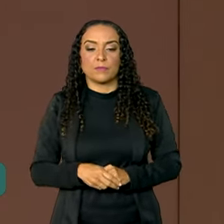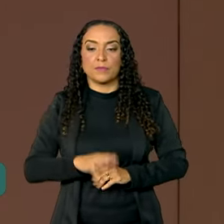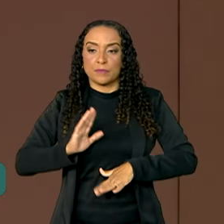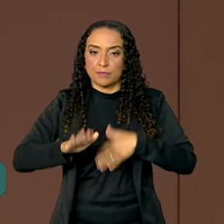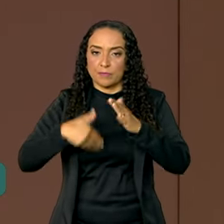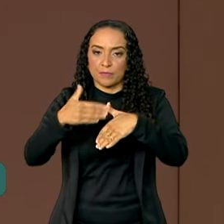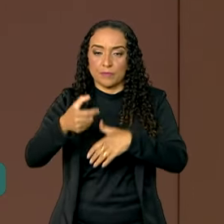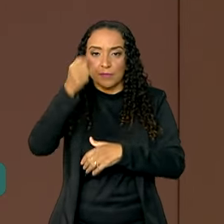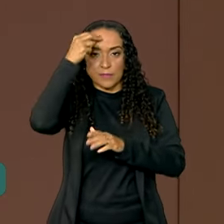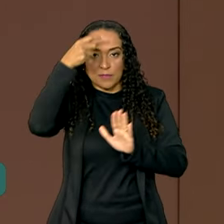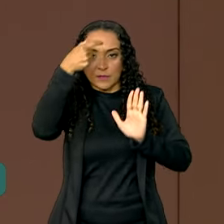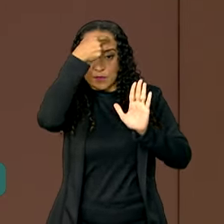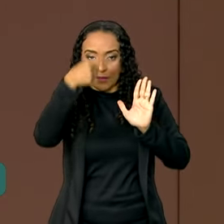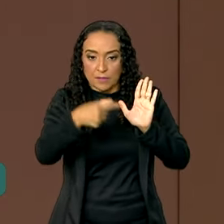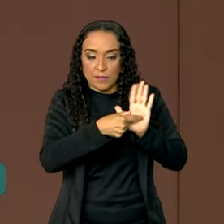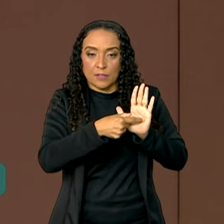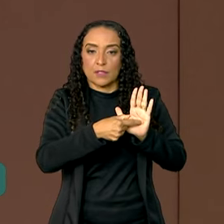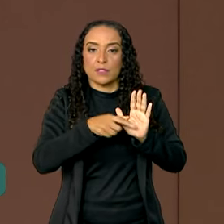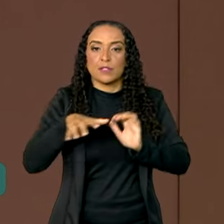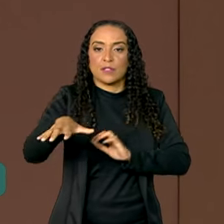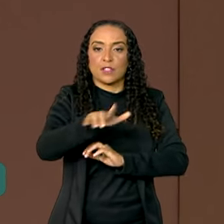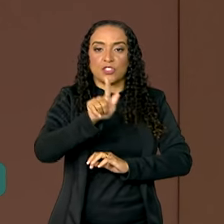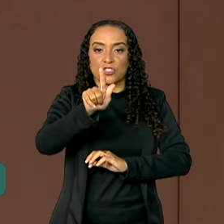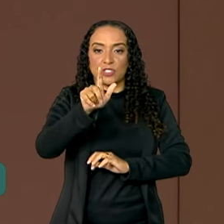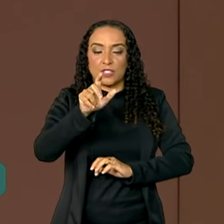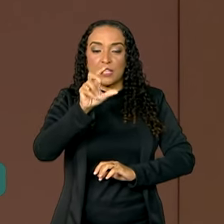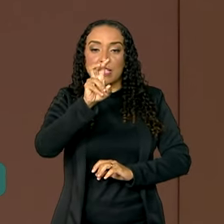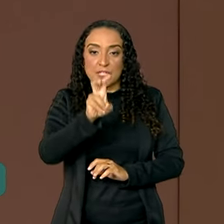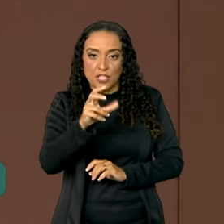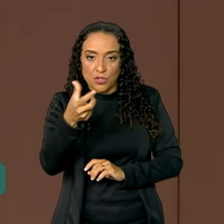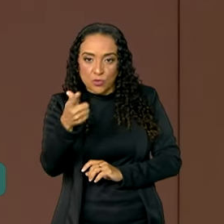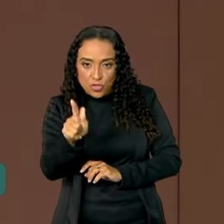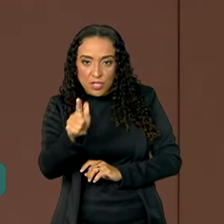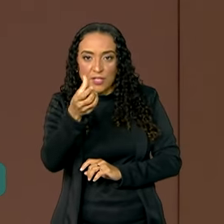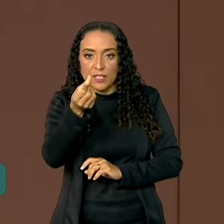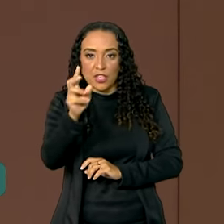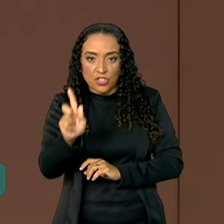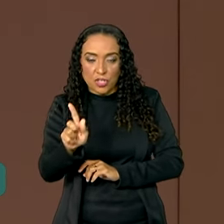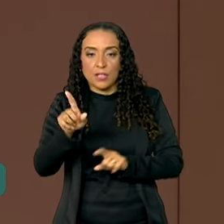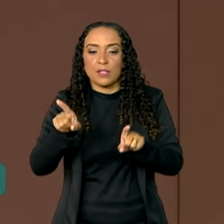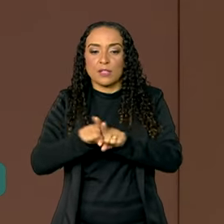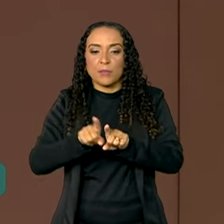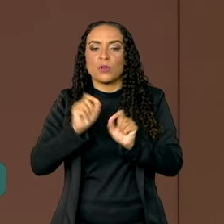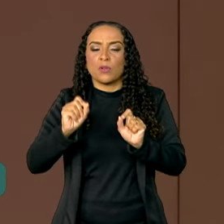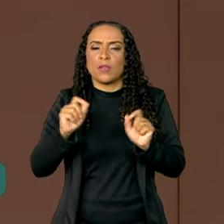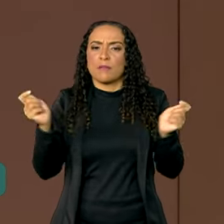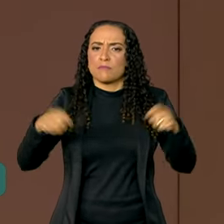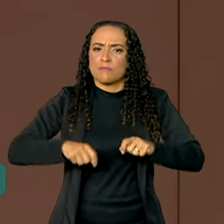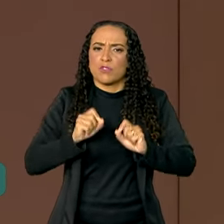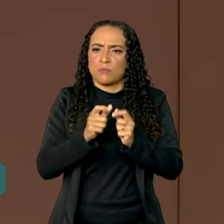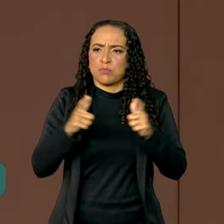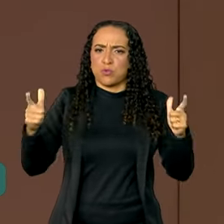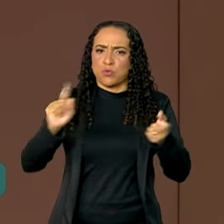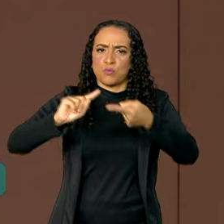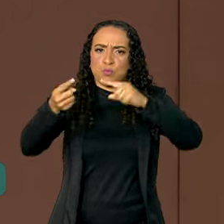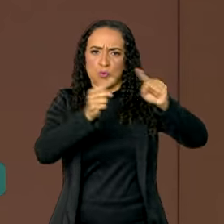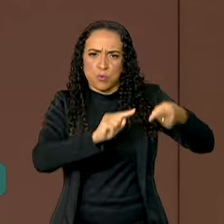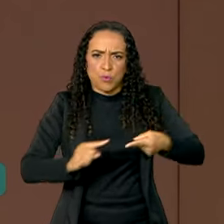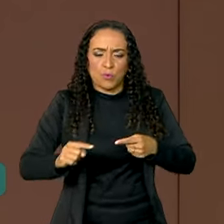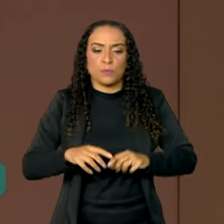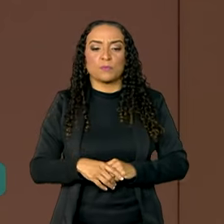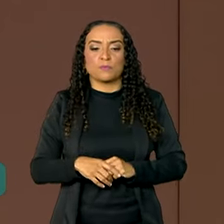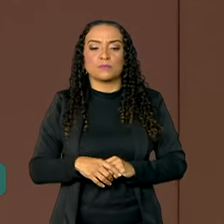avanço da inteligência artificial, das redes 5G e 6G, da computação quântica, foram amplamente discutidos,